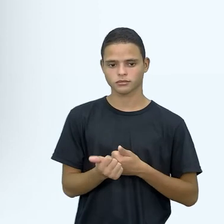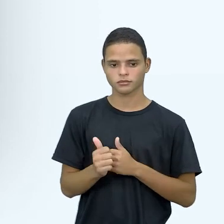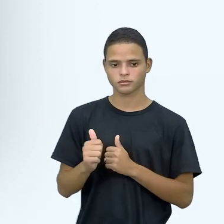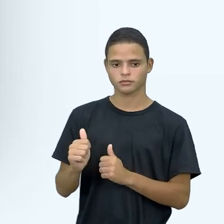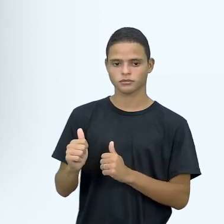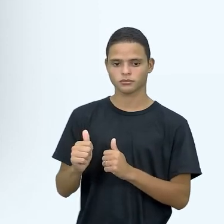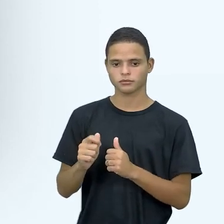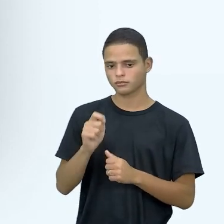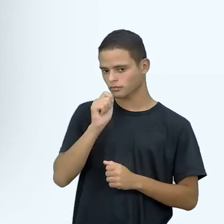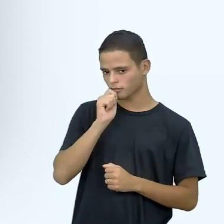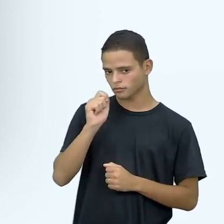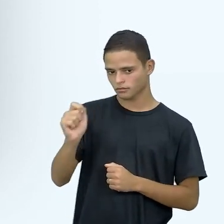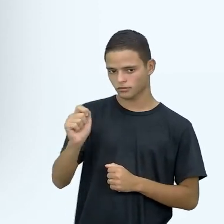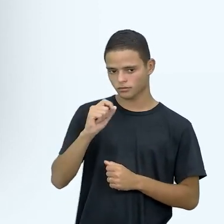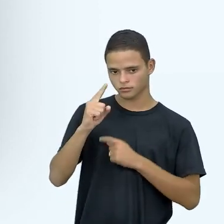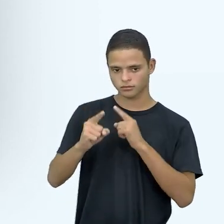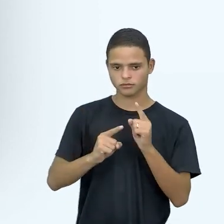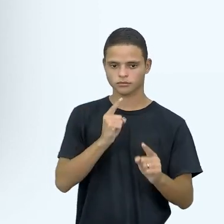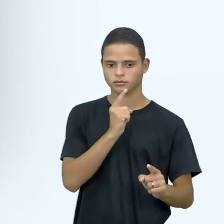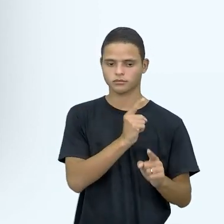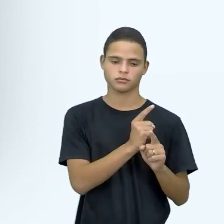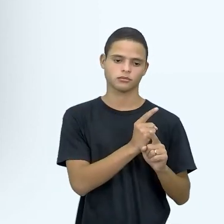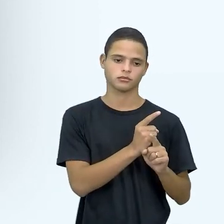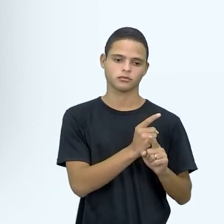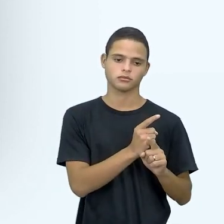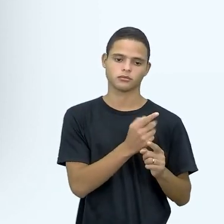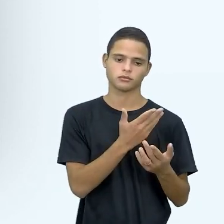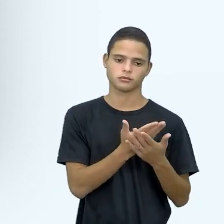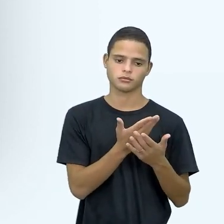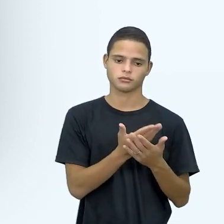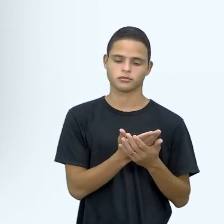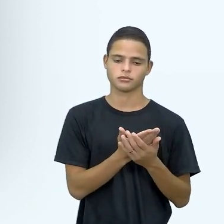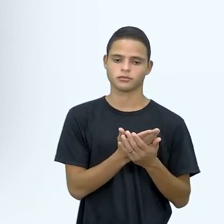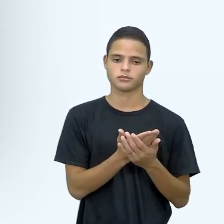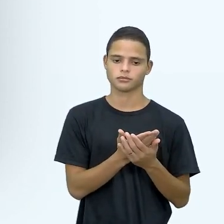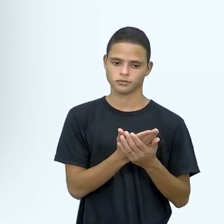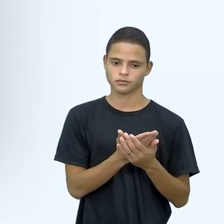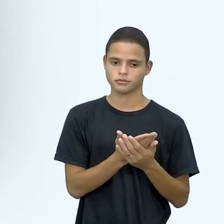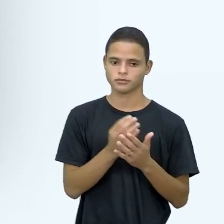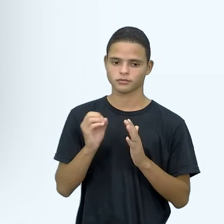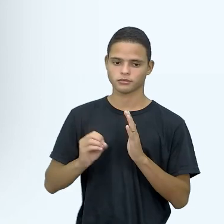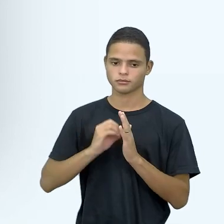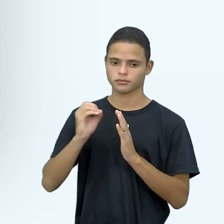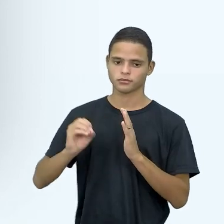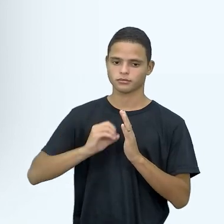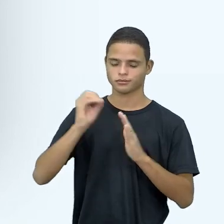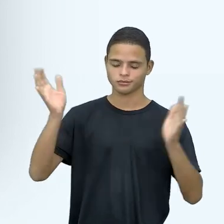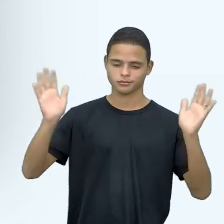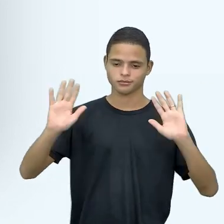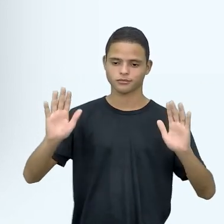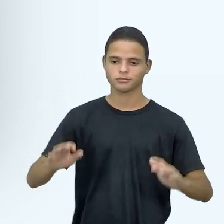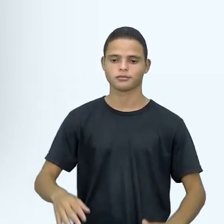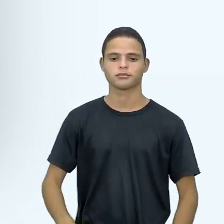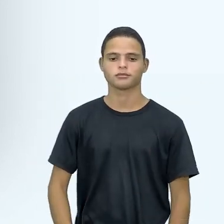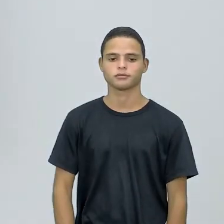a nossa entrevista, e a gente se encontra aí na nossa aula, aí no estúdio. Até mais.